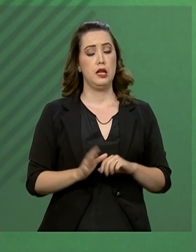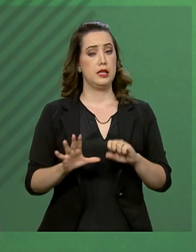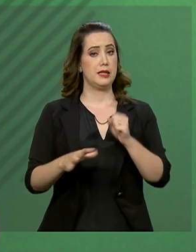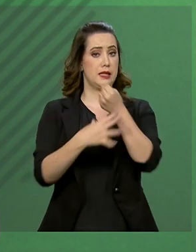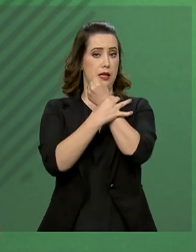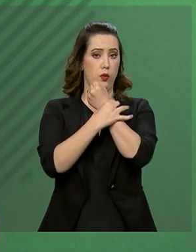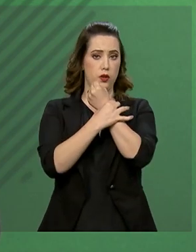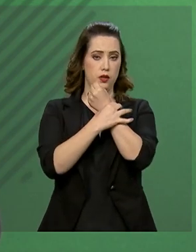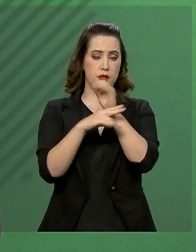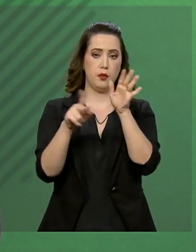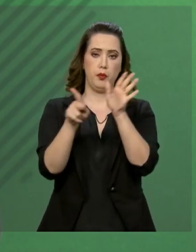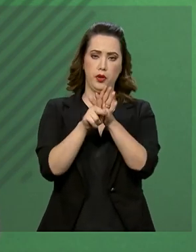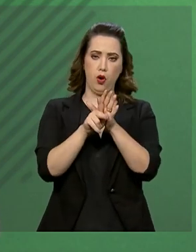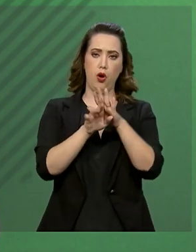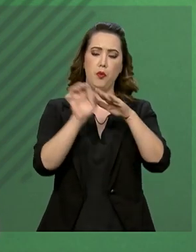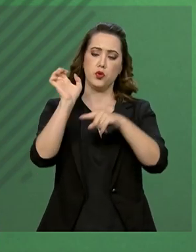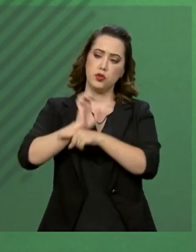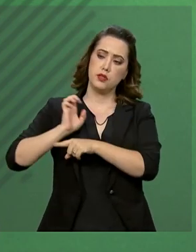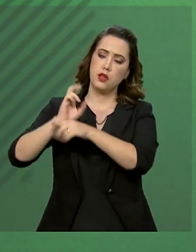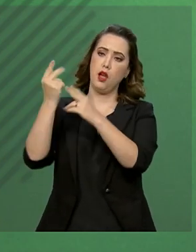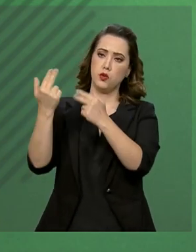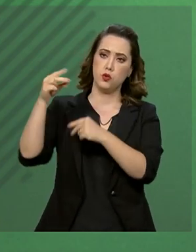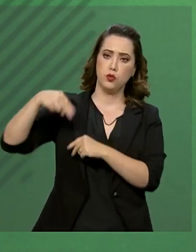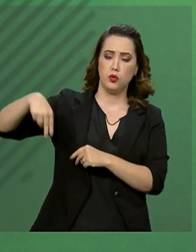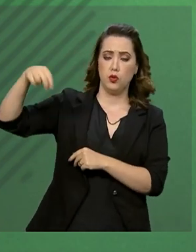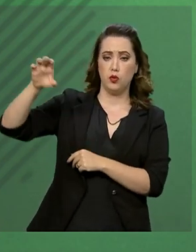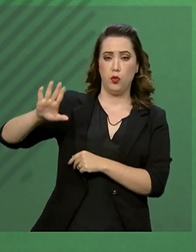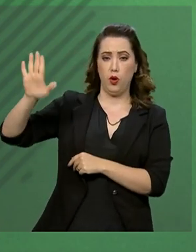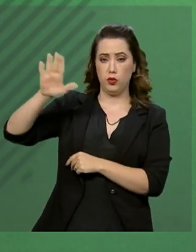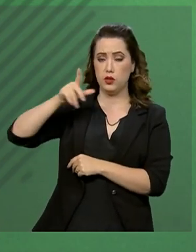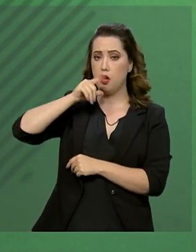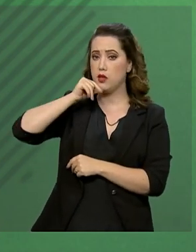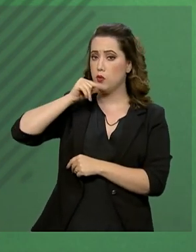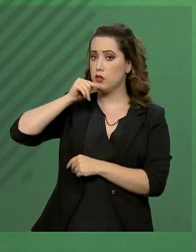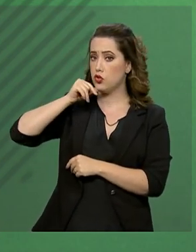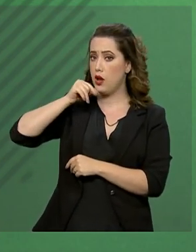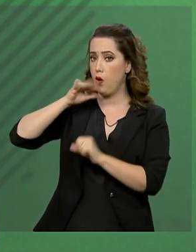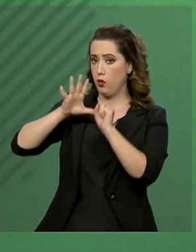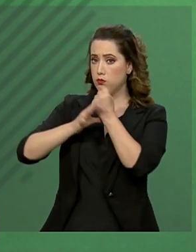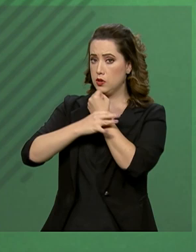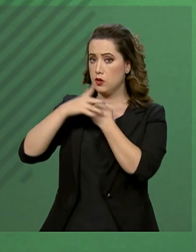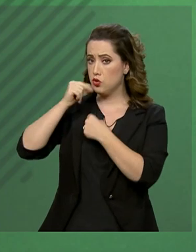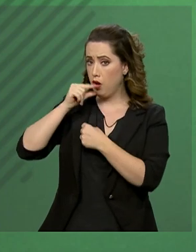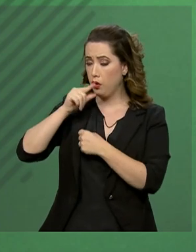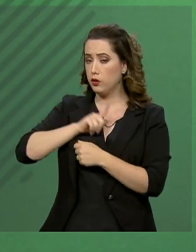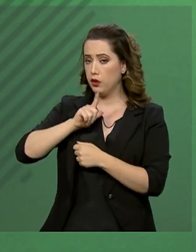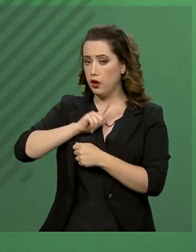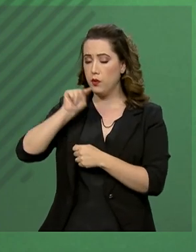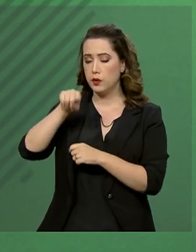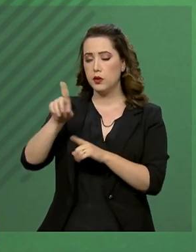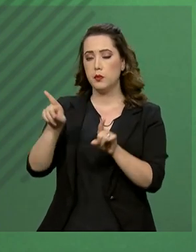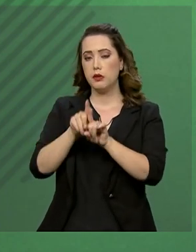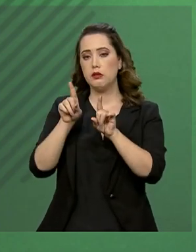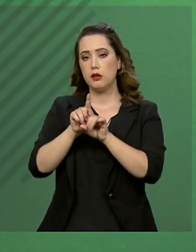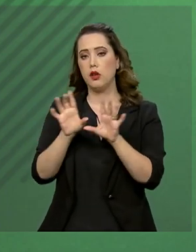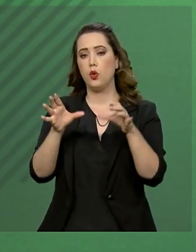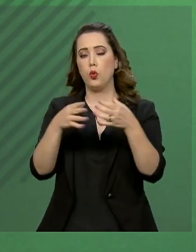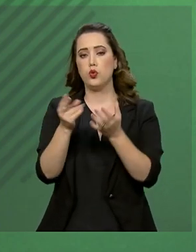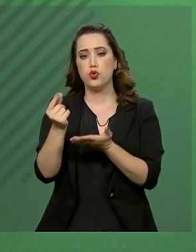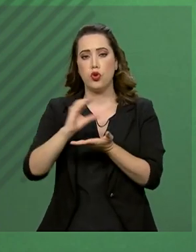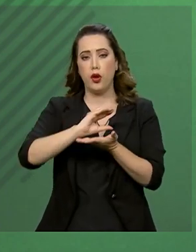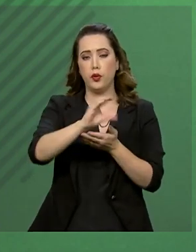estados do Nordeste também está contemplada no recurso descentralizado para as obras do eixo